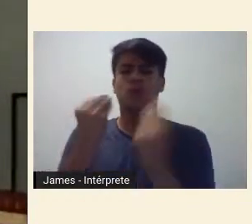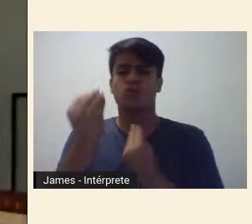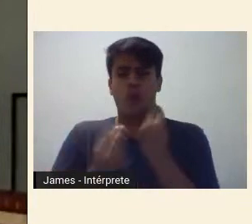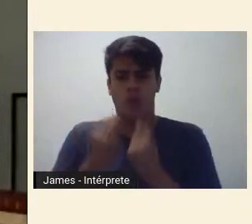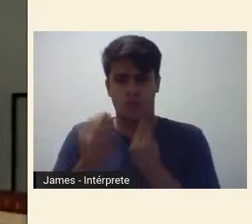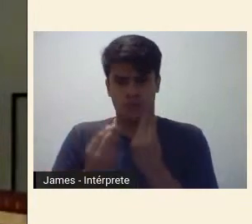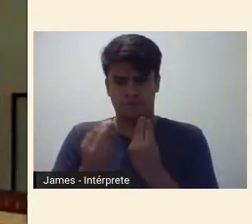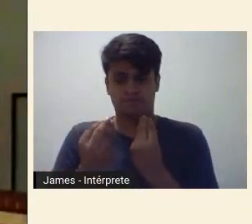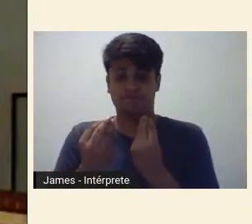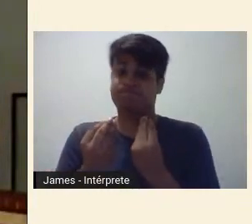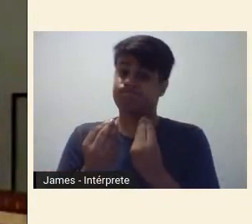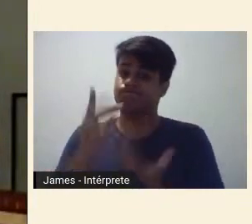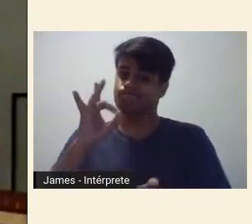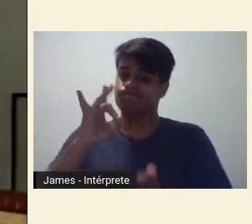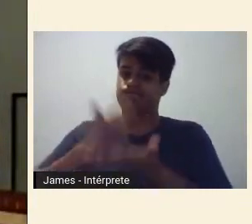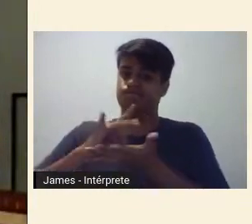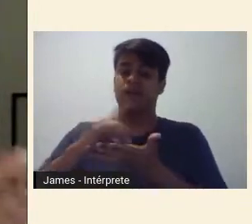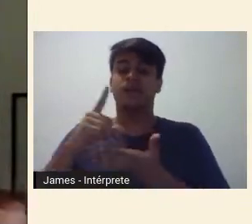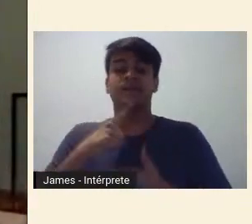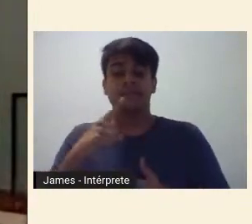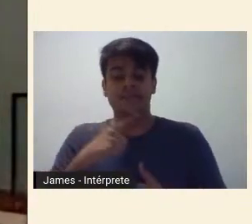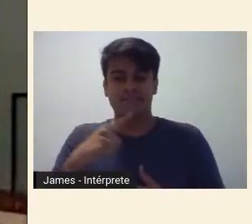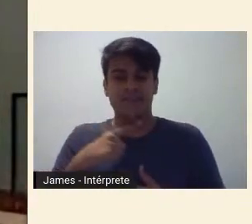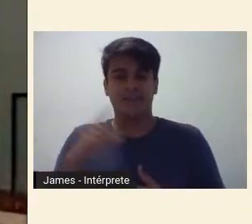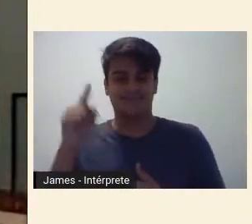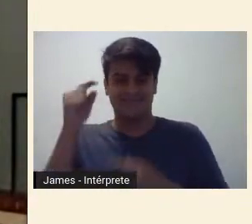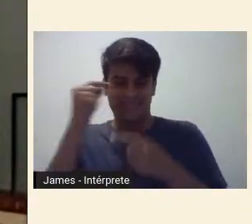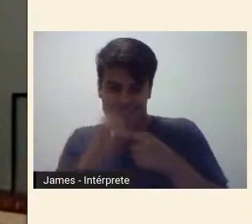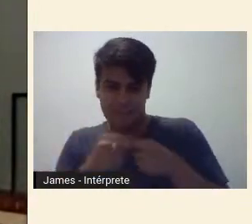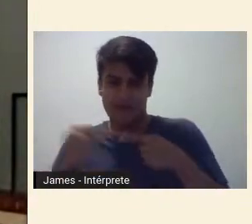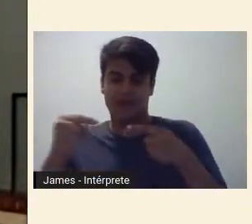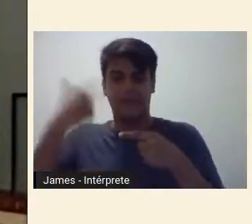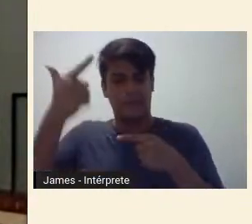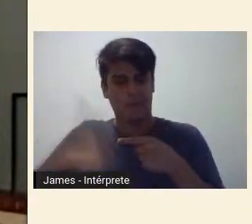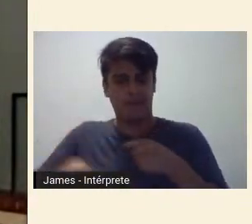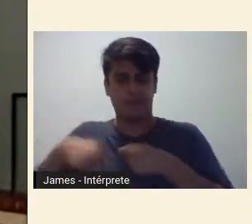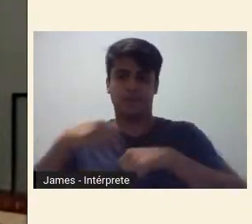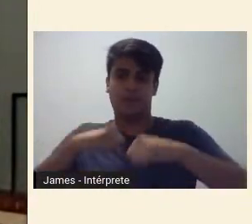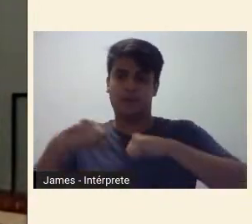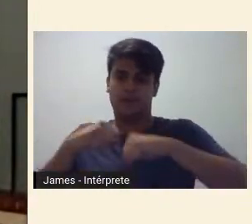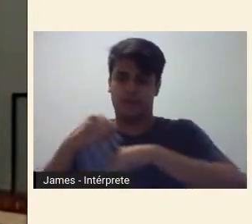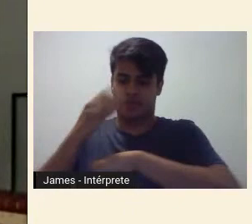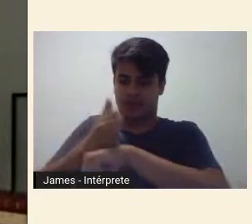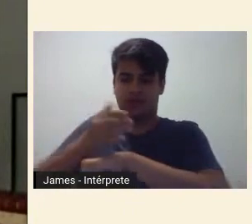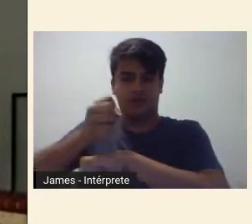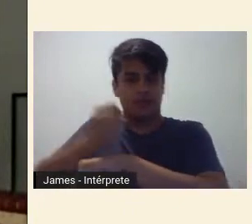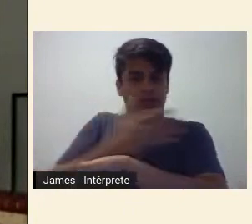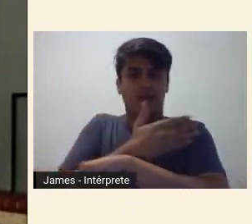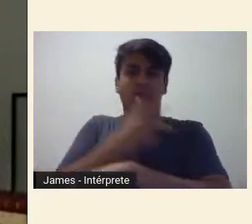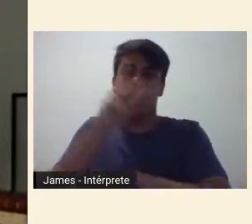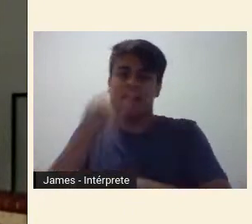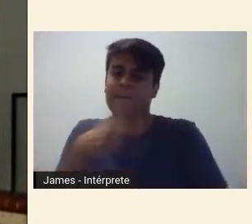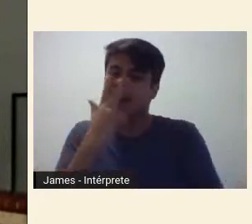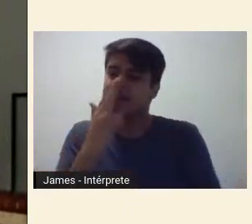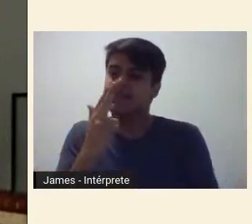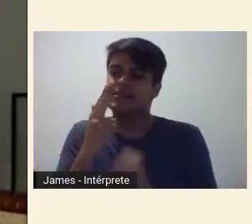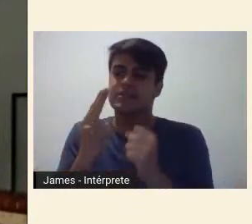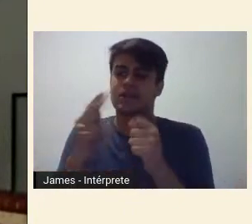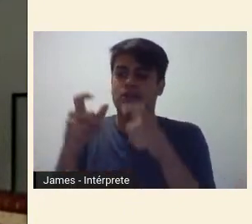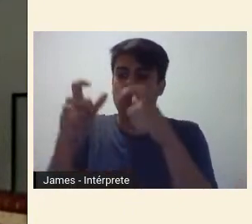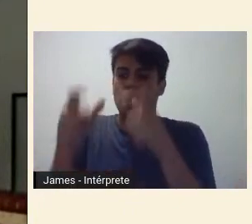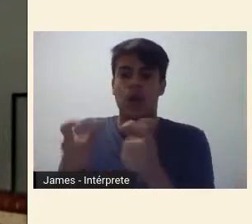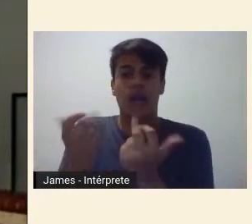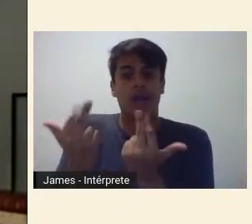ocorre é uma operação intrincada em que a semana e o modernismo se tornam faces de uma mesma moeda, apesar de não